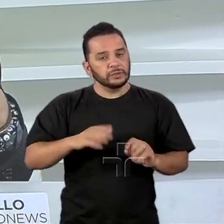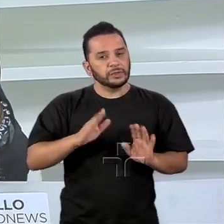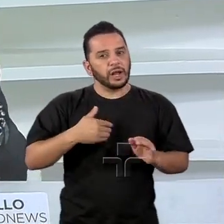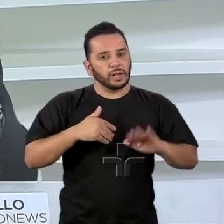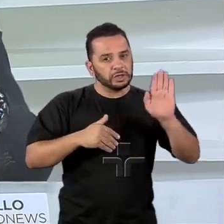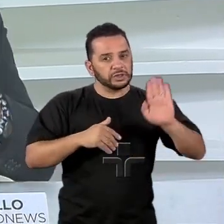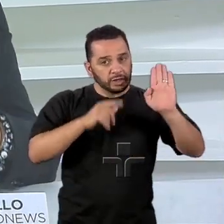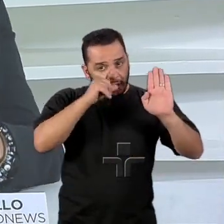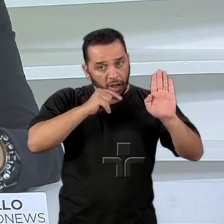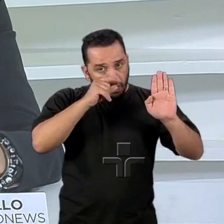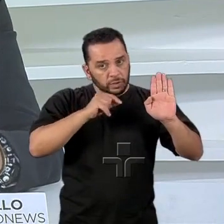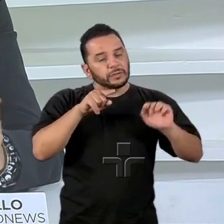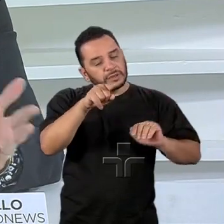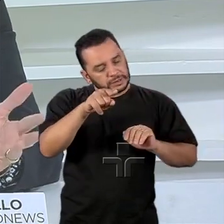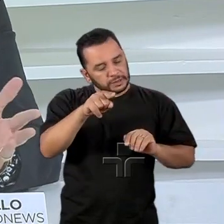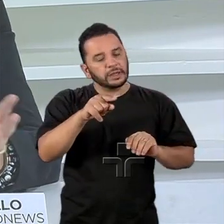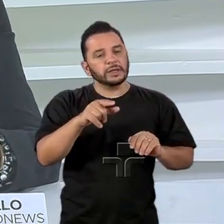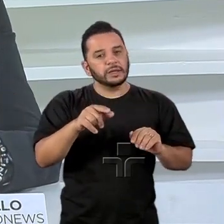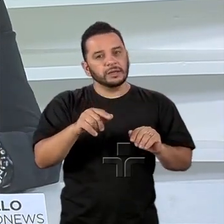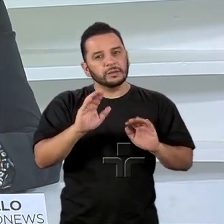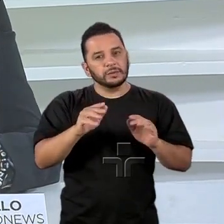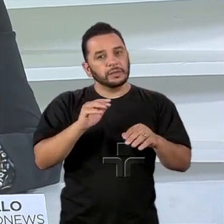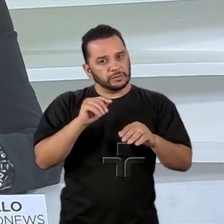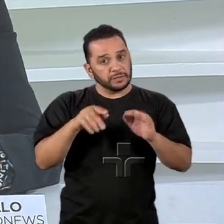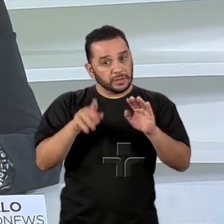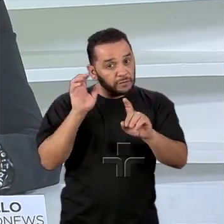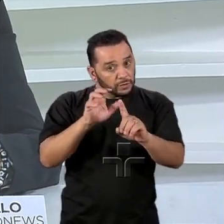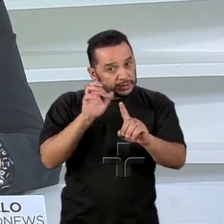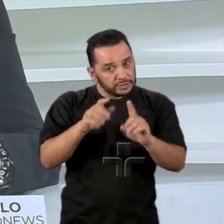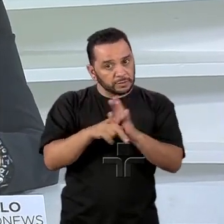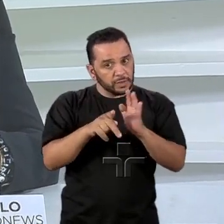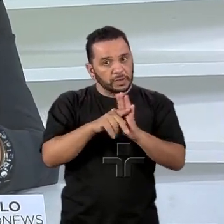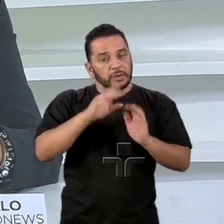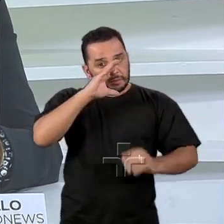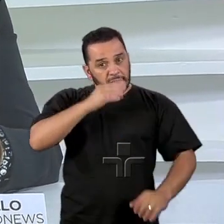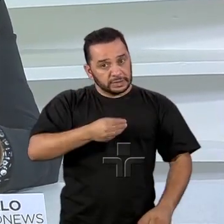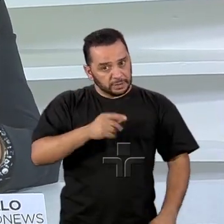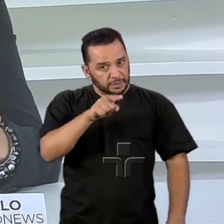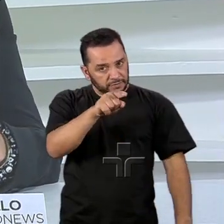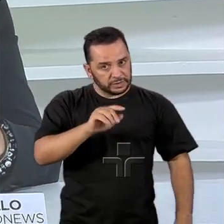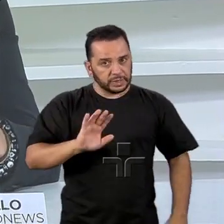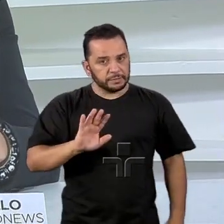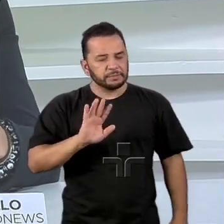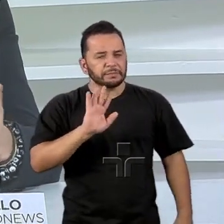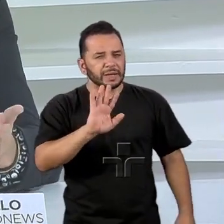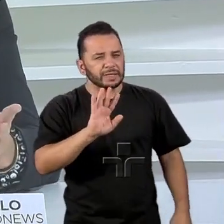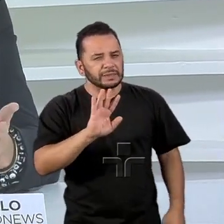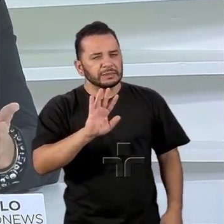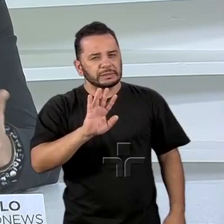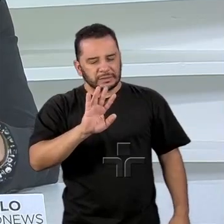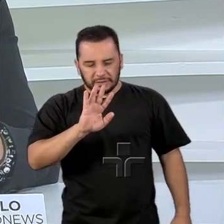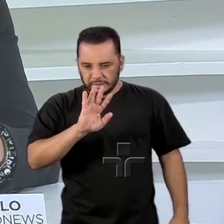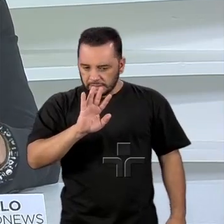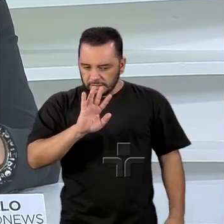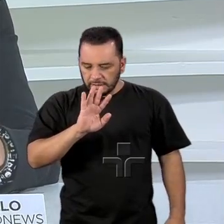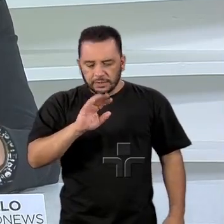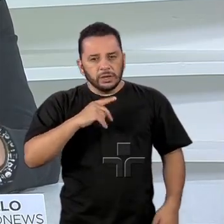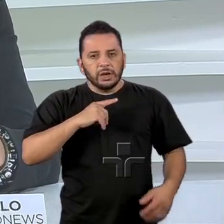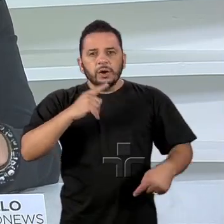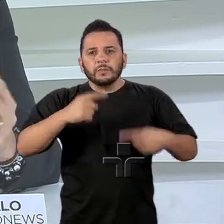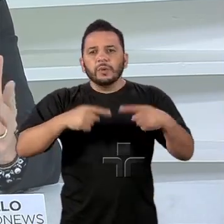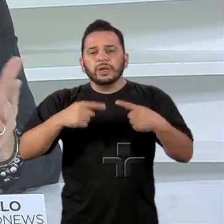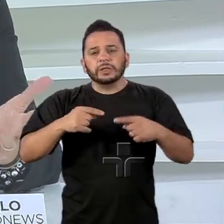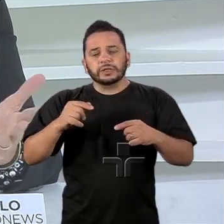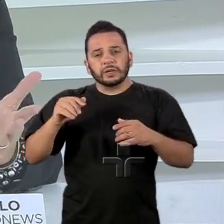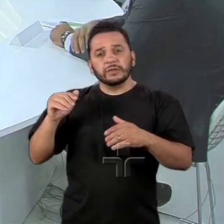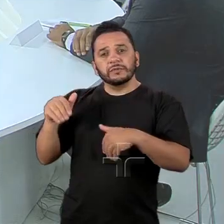principais formuladores de política externa do PSDB. Em que seria muito diferente uma política externa